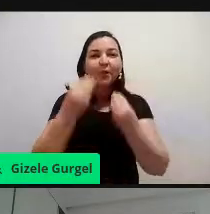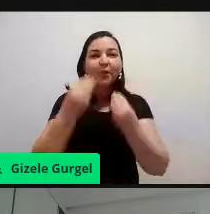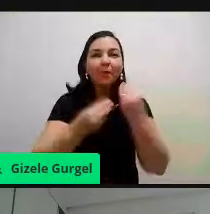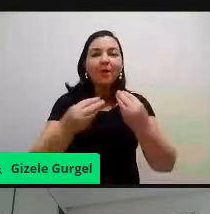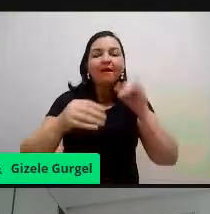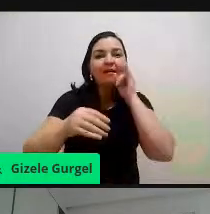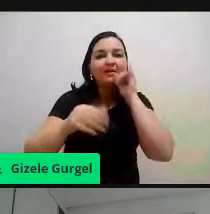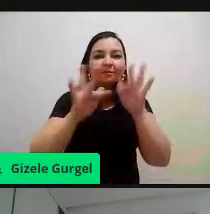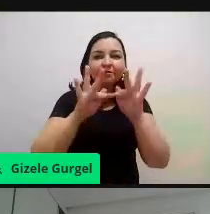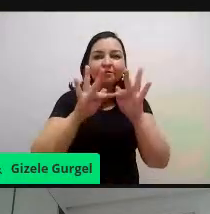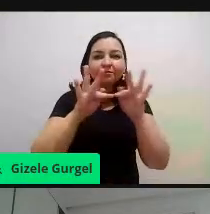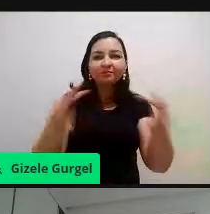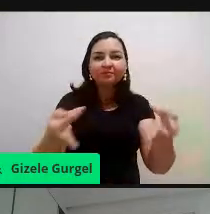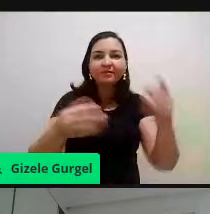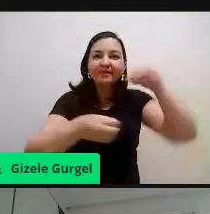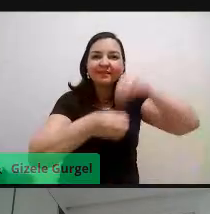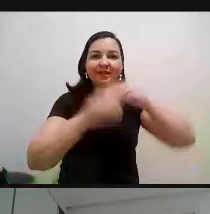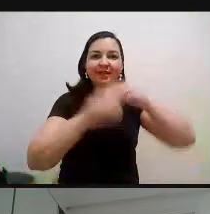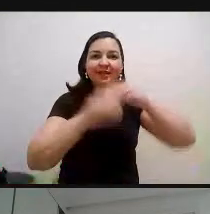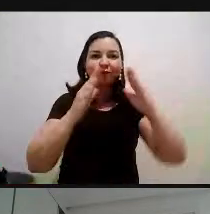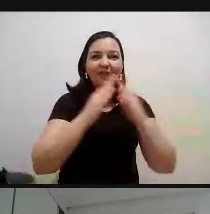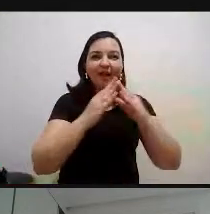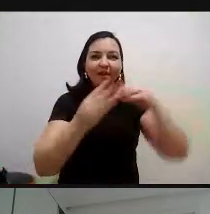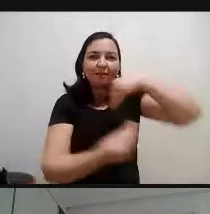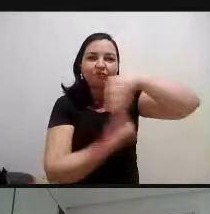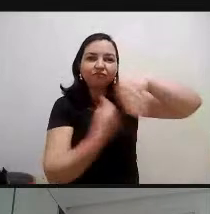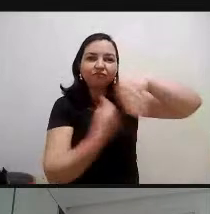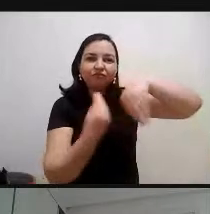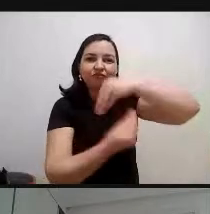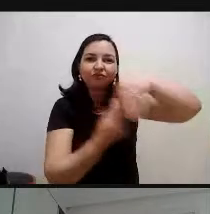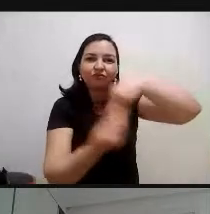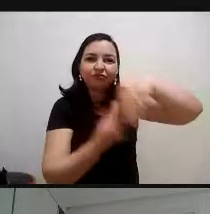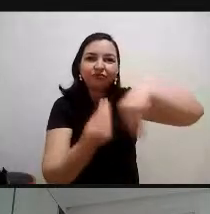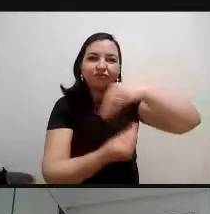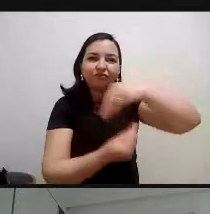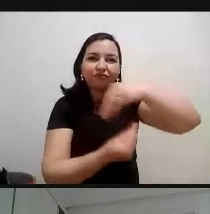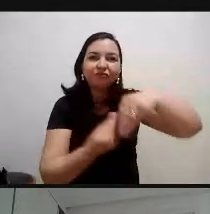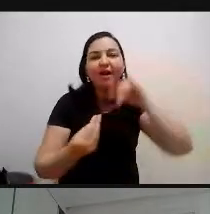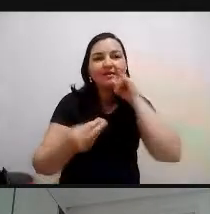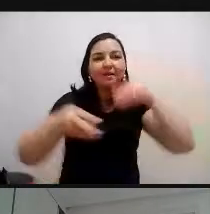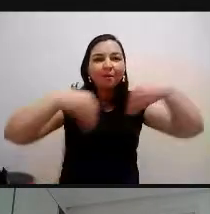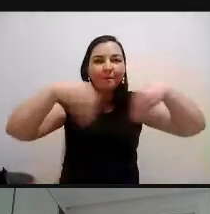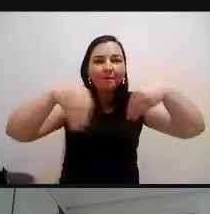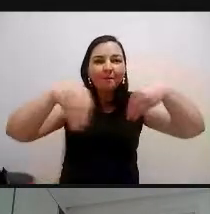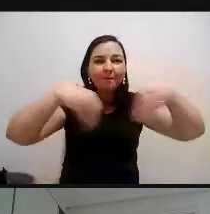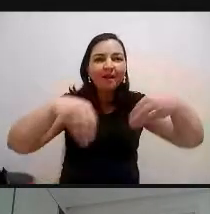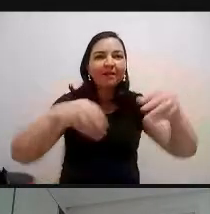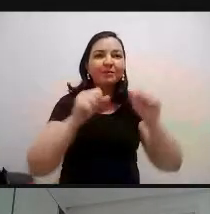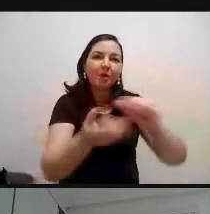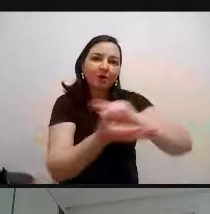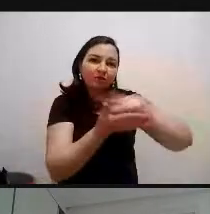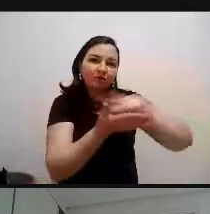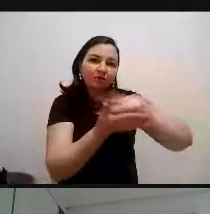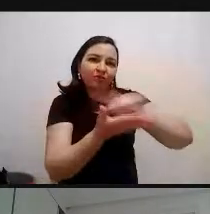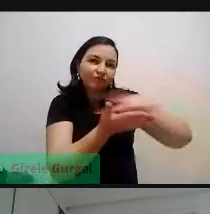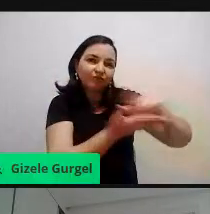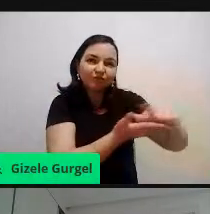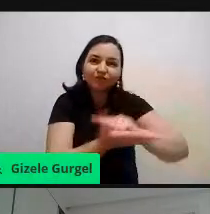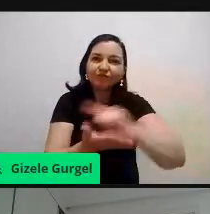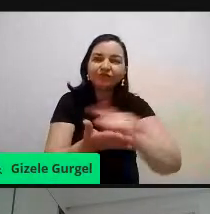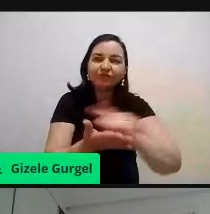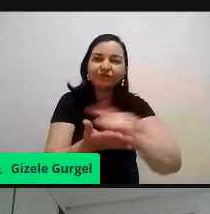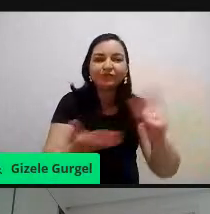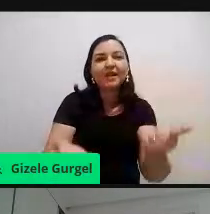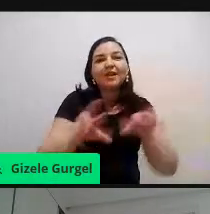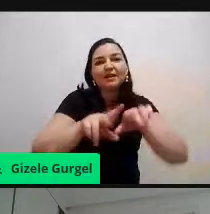de passar roupa, ocorre a fixação, a penetração da, da, da cera, nessa fibra, né, no tecido, que tem